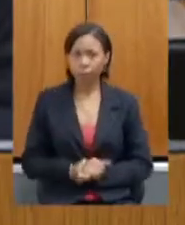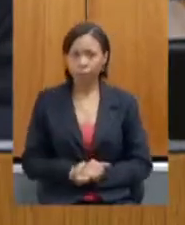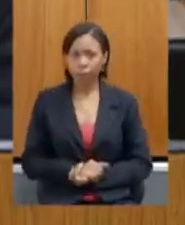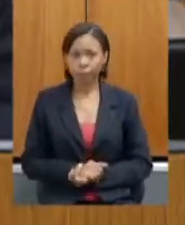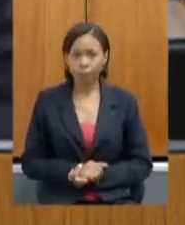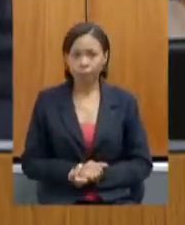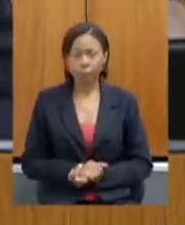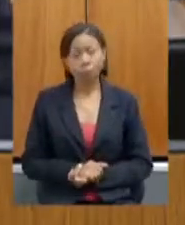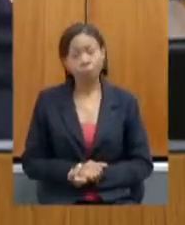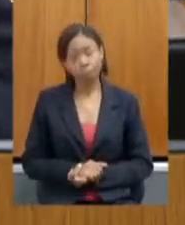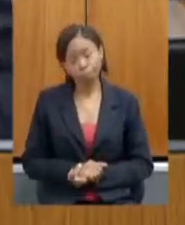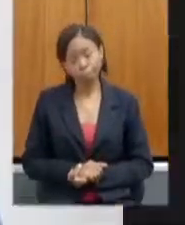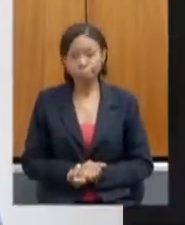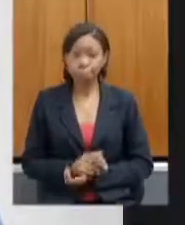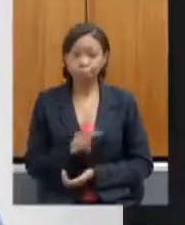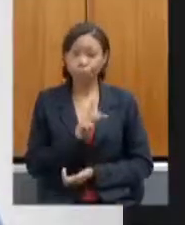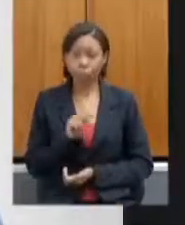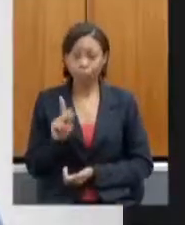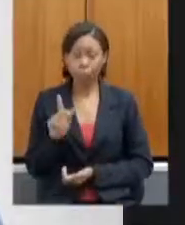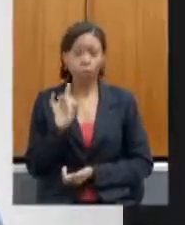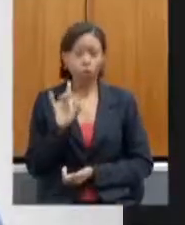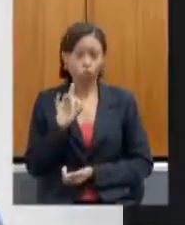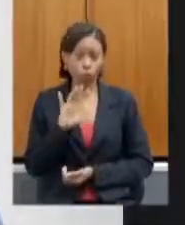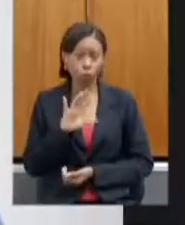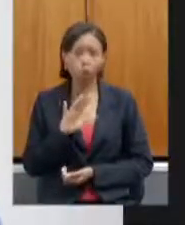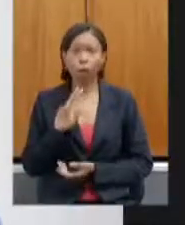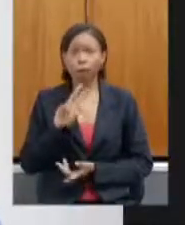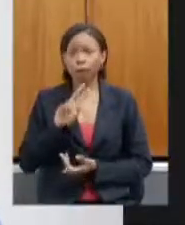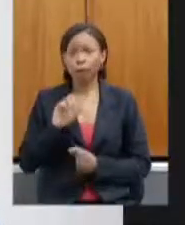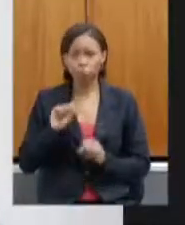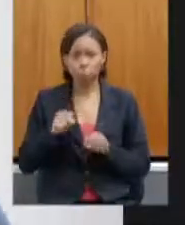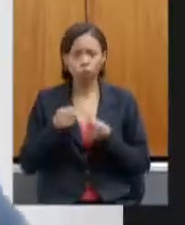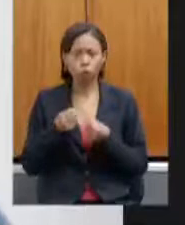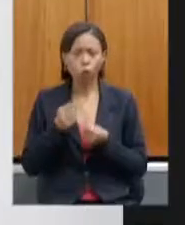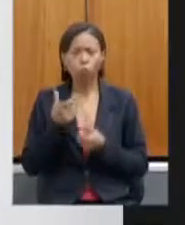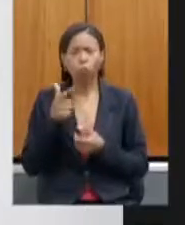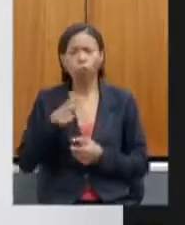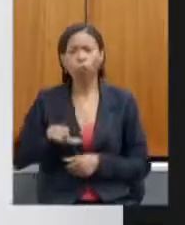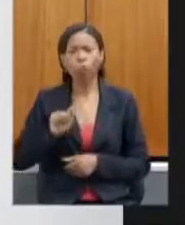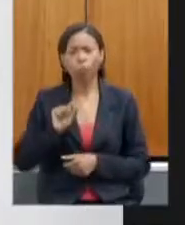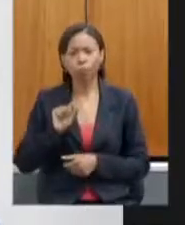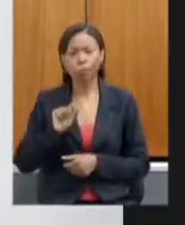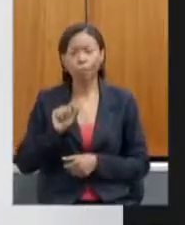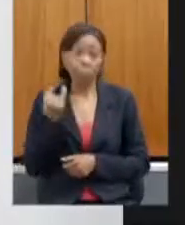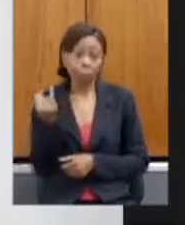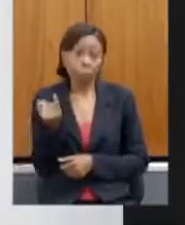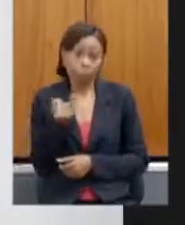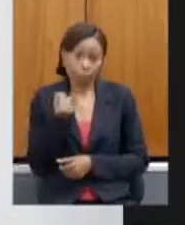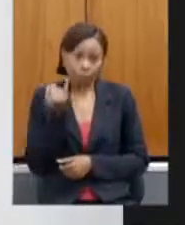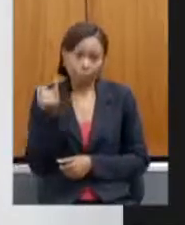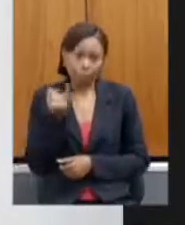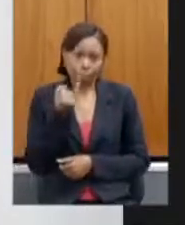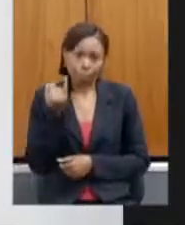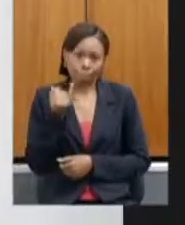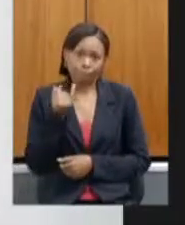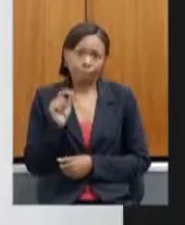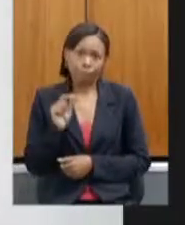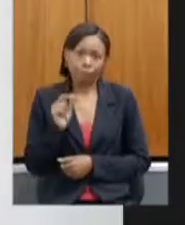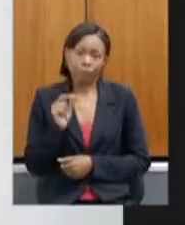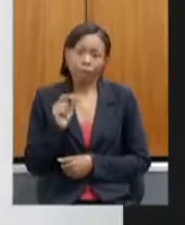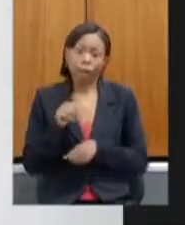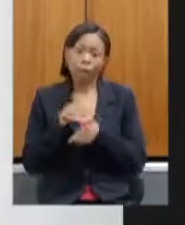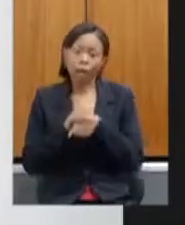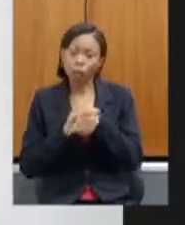Bom, presidente, é só reiterar rapidamente, eu acho que é importante que esse diálogo